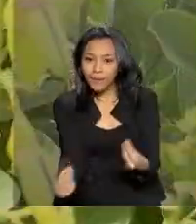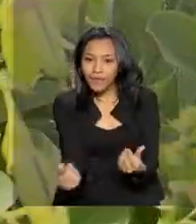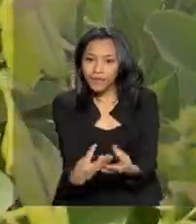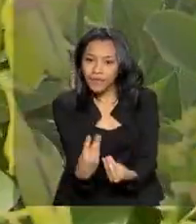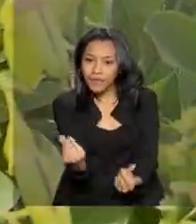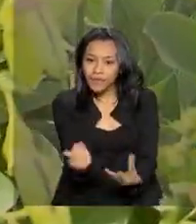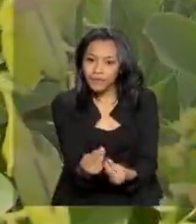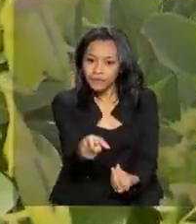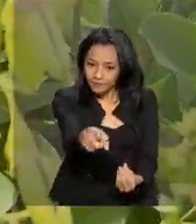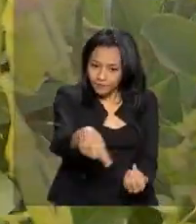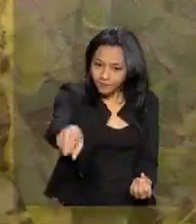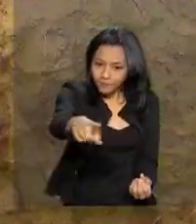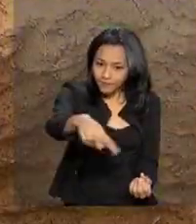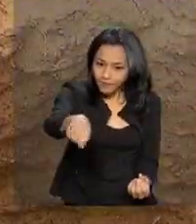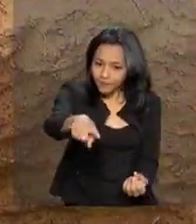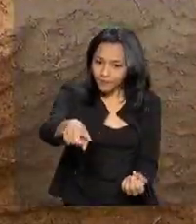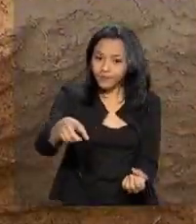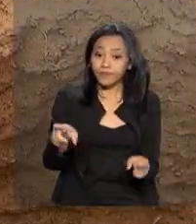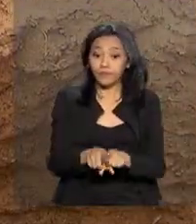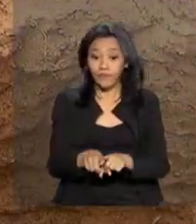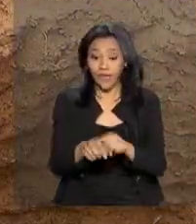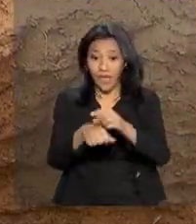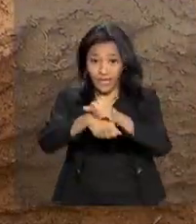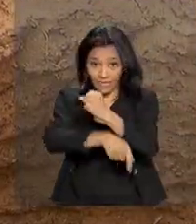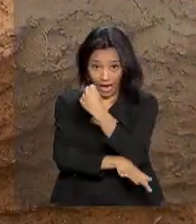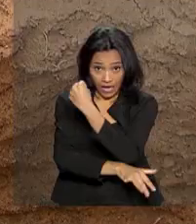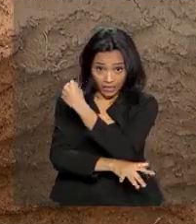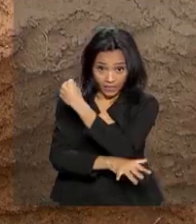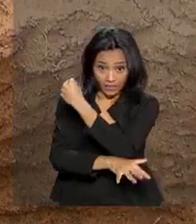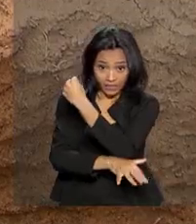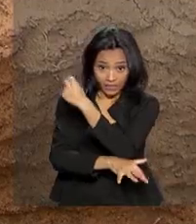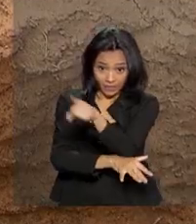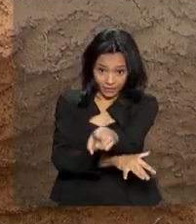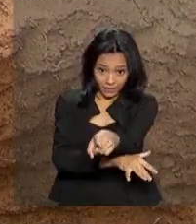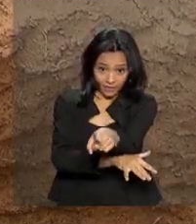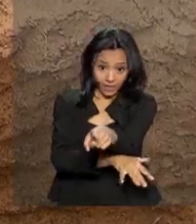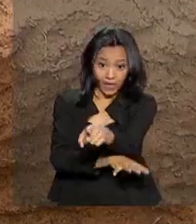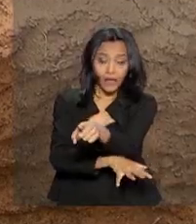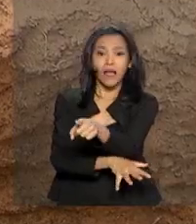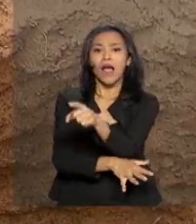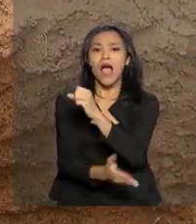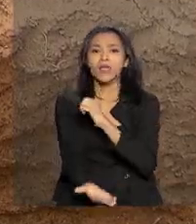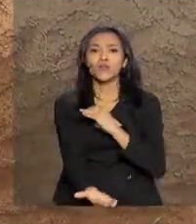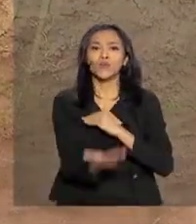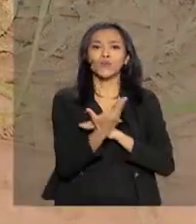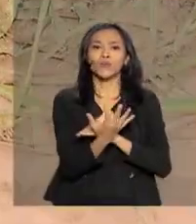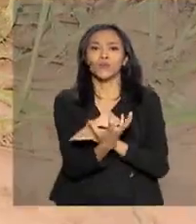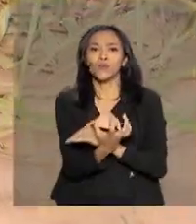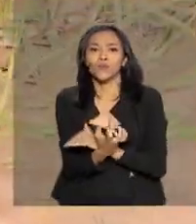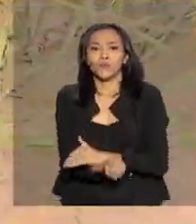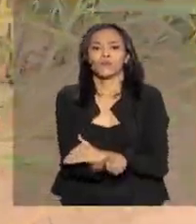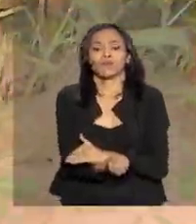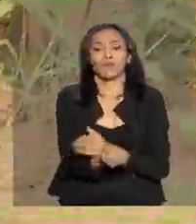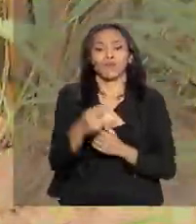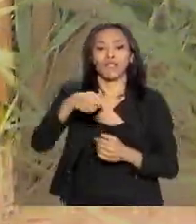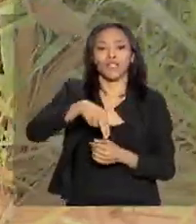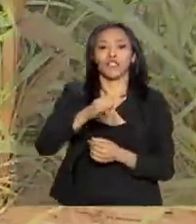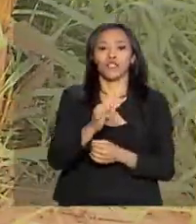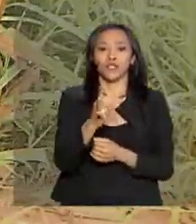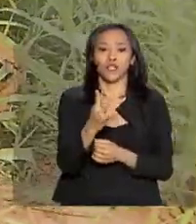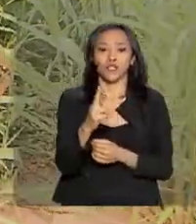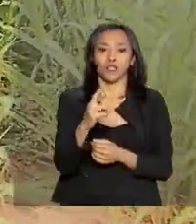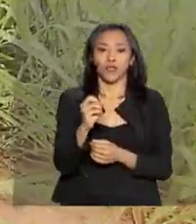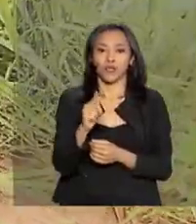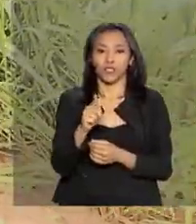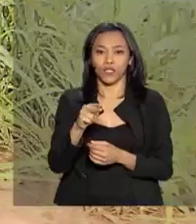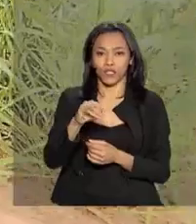espécies oleaginosas. As raízes dessas plantas ajudam a fixar o nitrogênio no solo e as folhas e